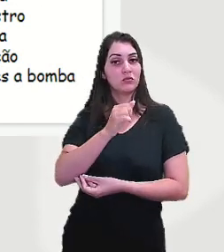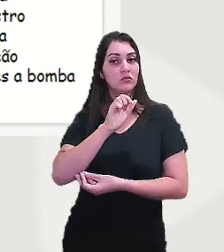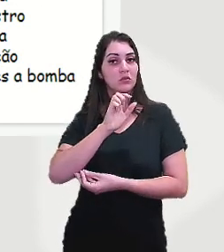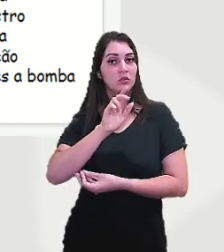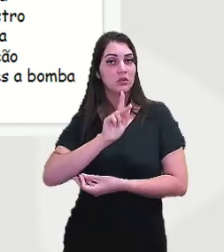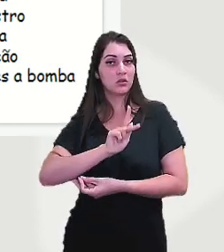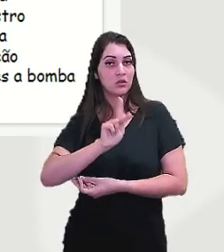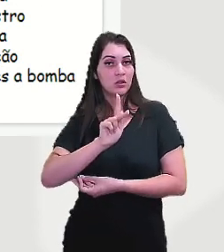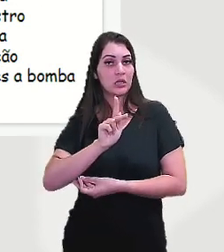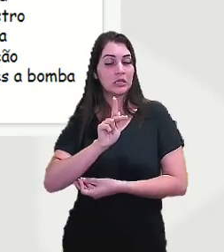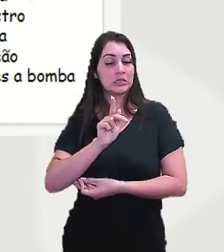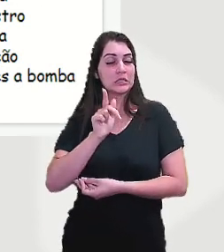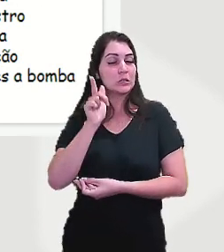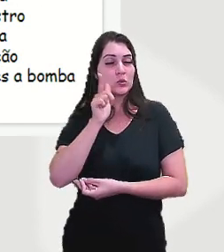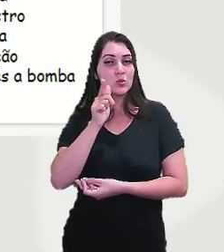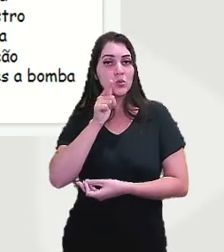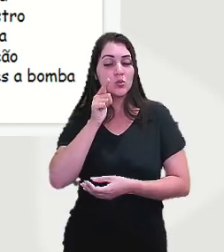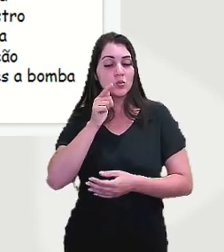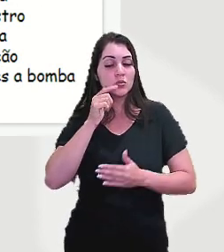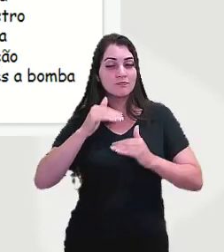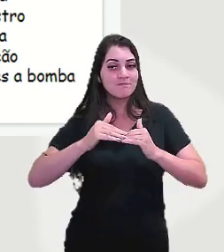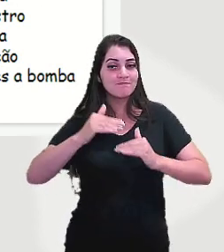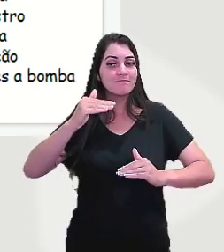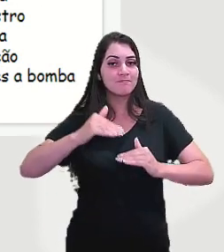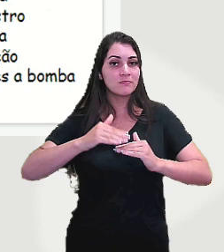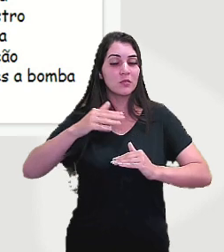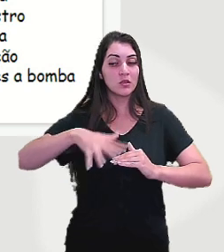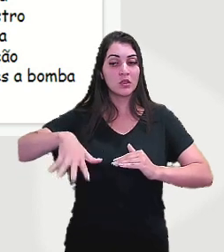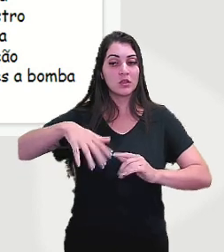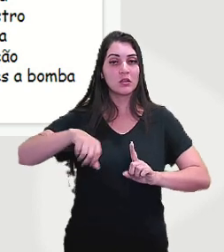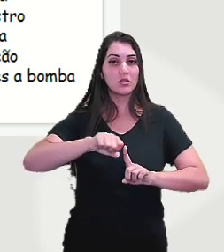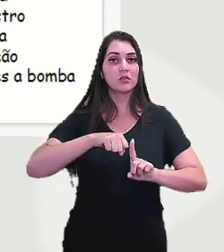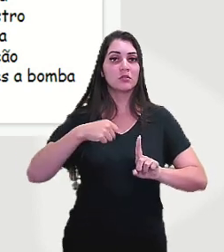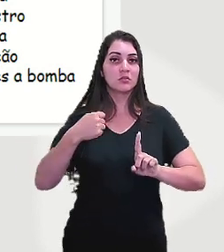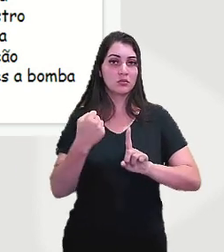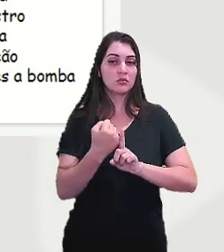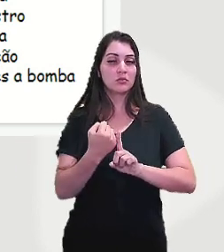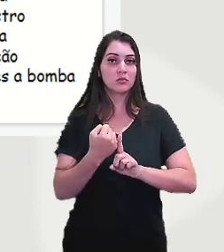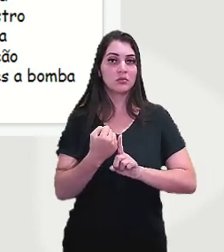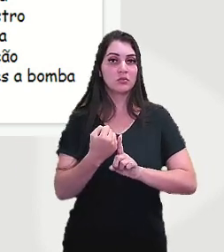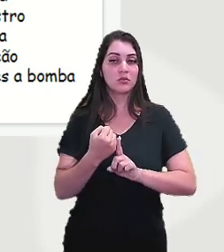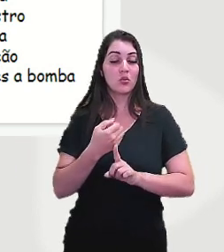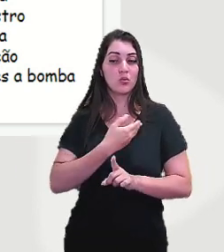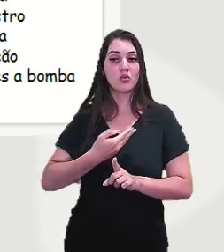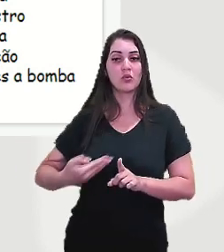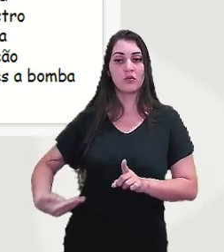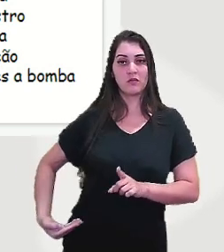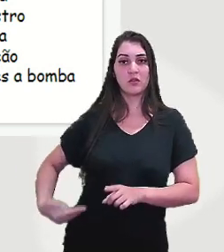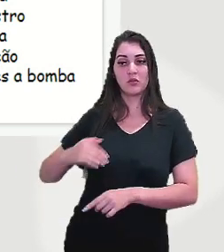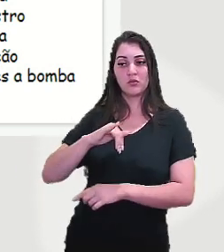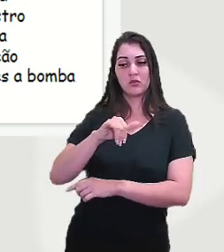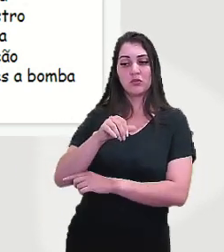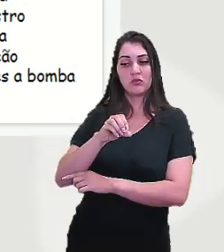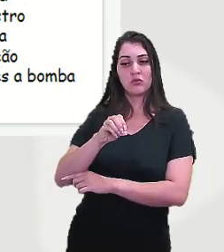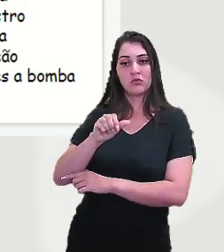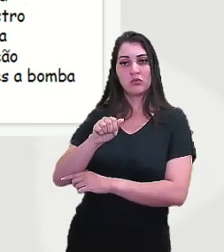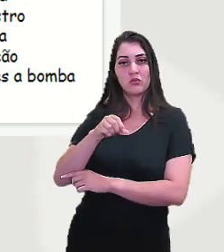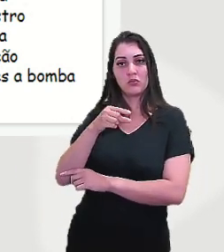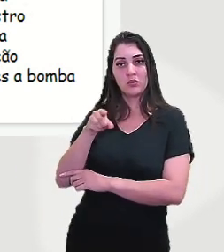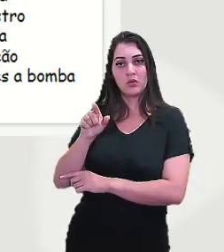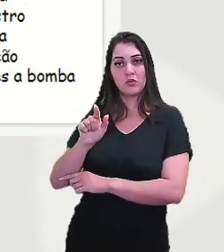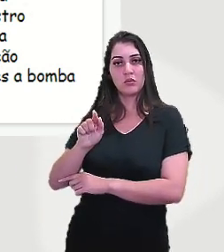conseguiu avanços nas áreas sociais, o governo de João Goulart, que veio em seguida,